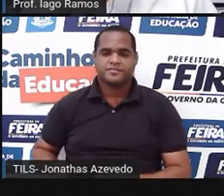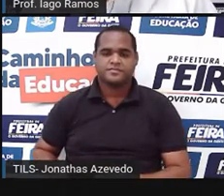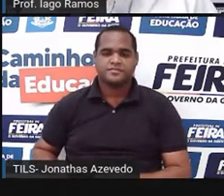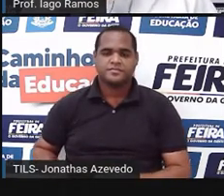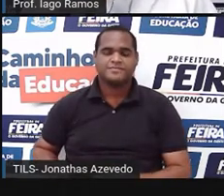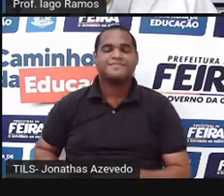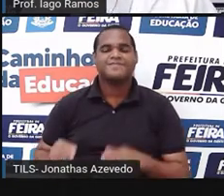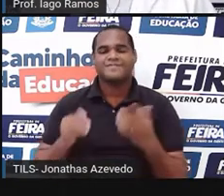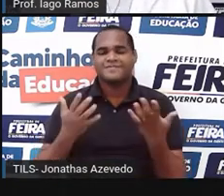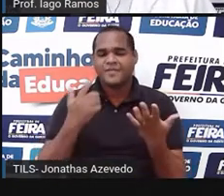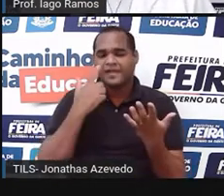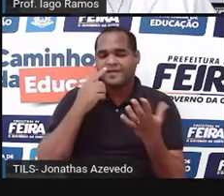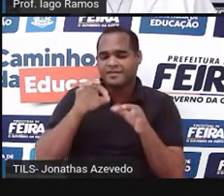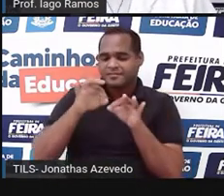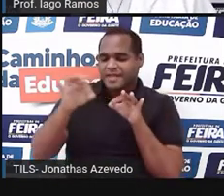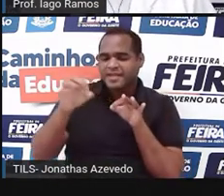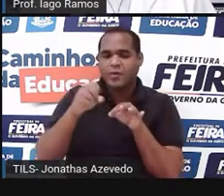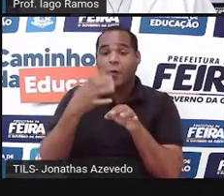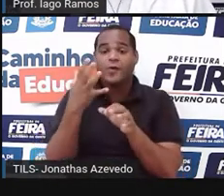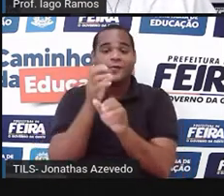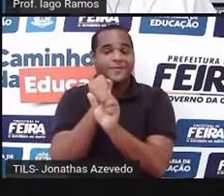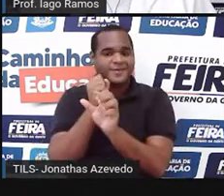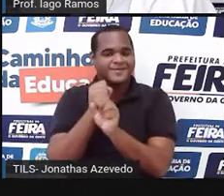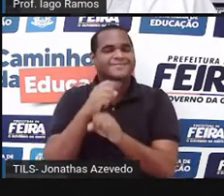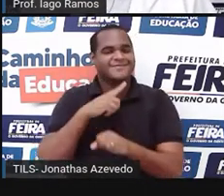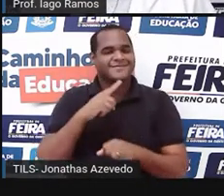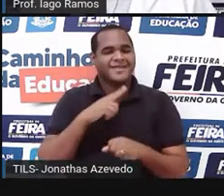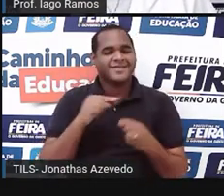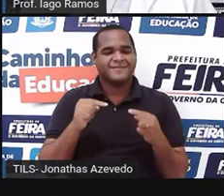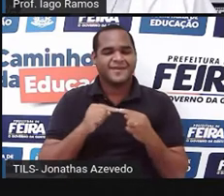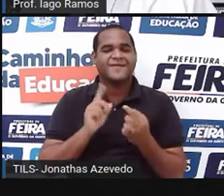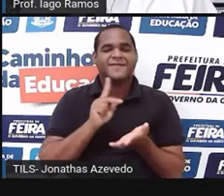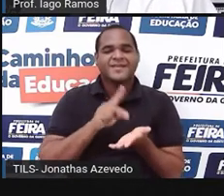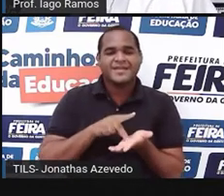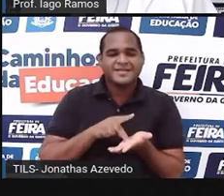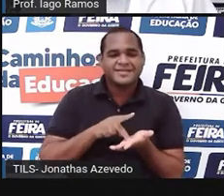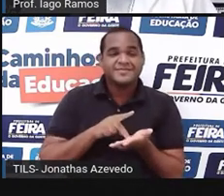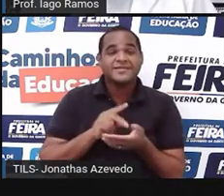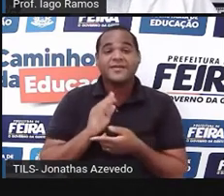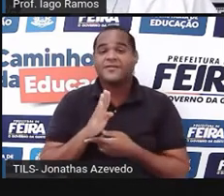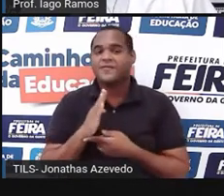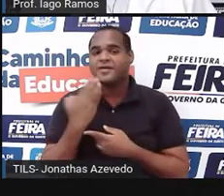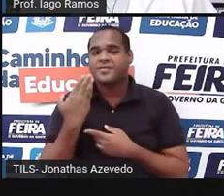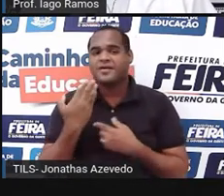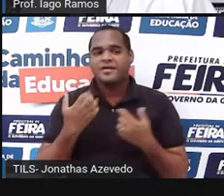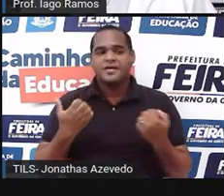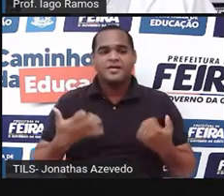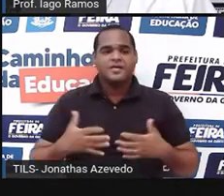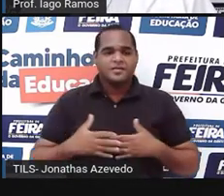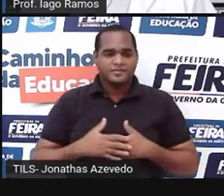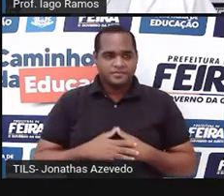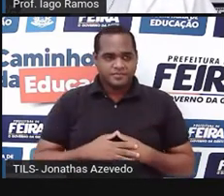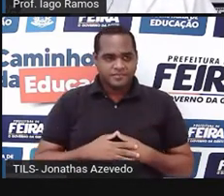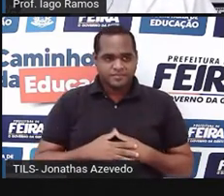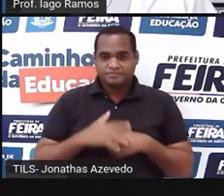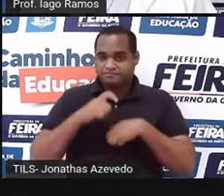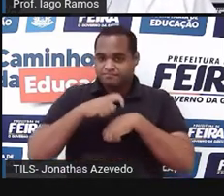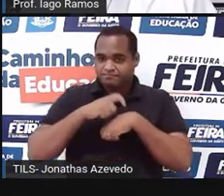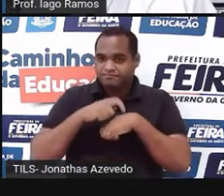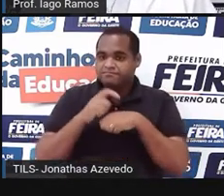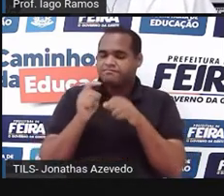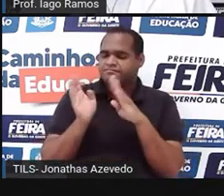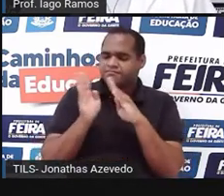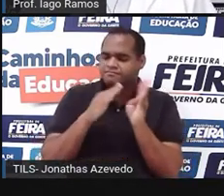Tudo o que tem medida ou quantidade é grandeza. Isso é verdadeiro, ou isso é falso, e o tempo está passando,